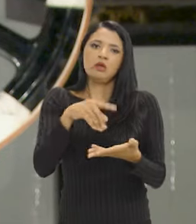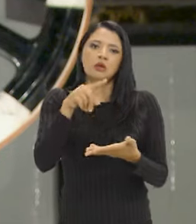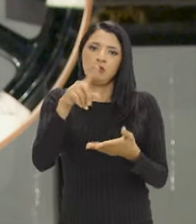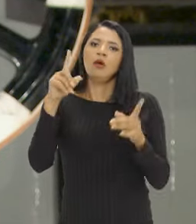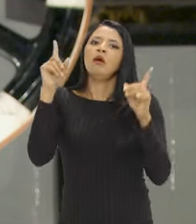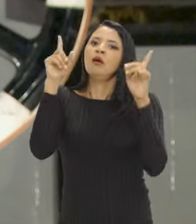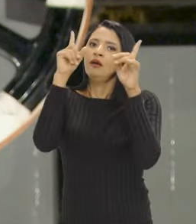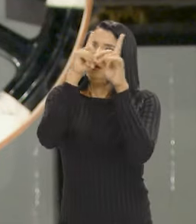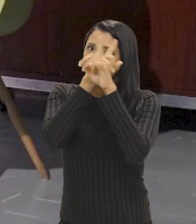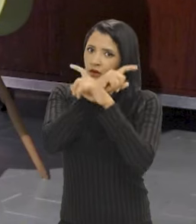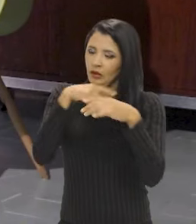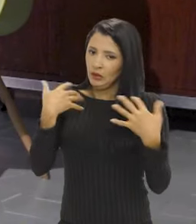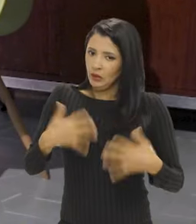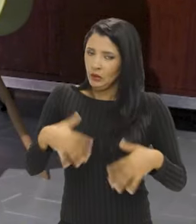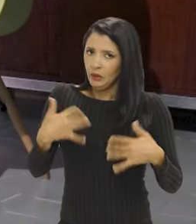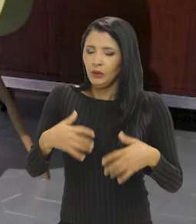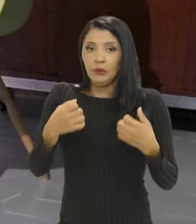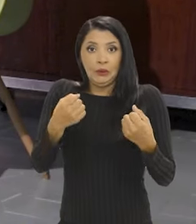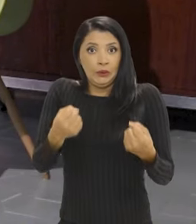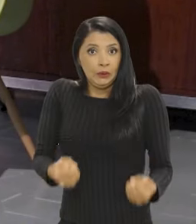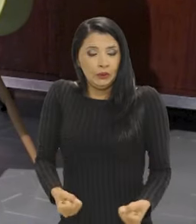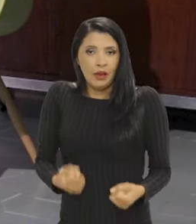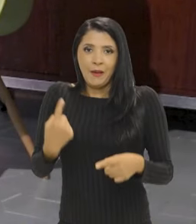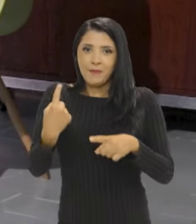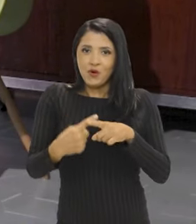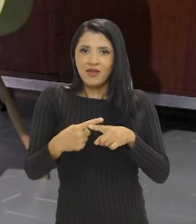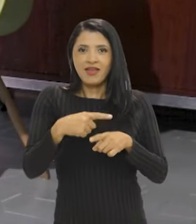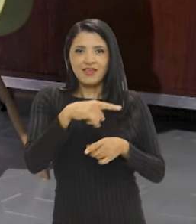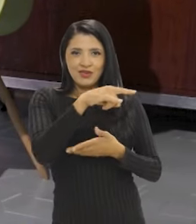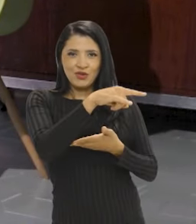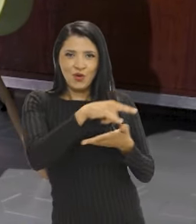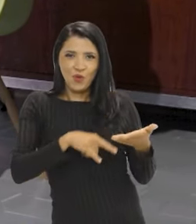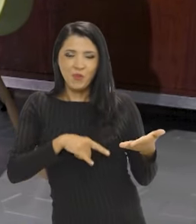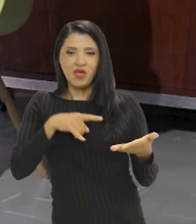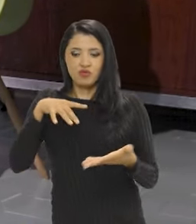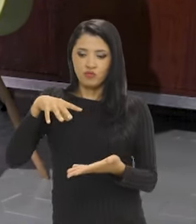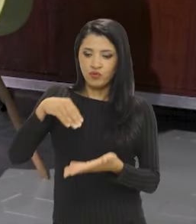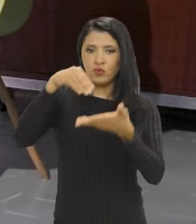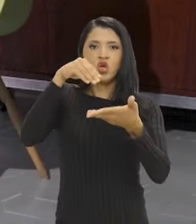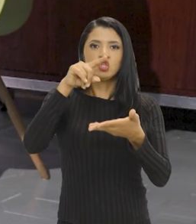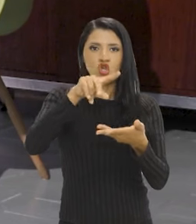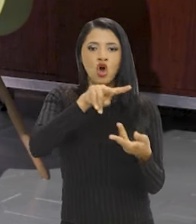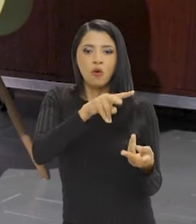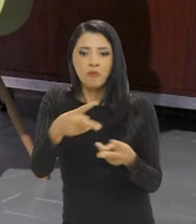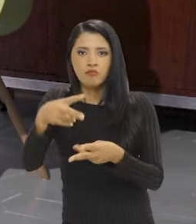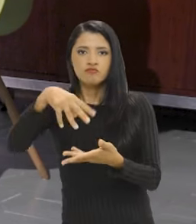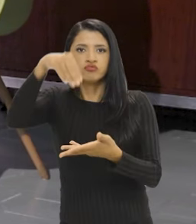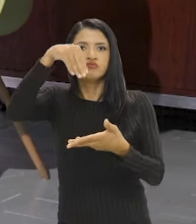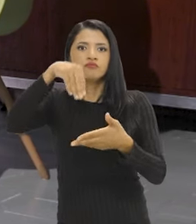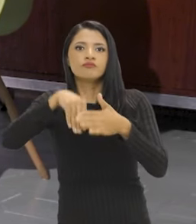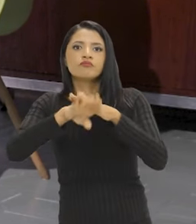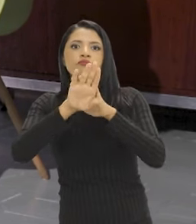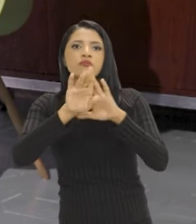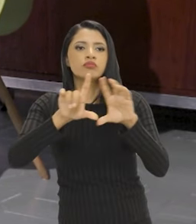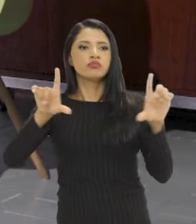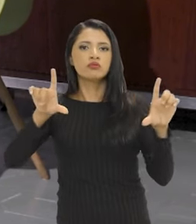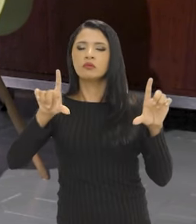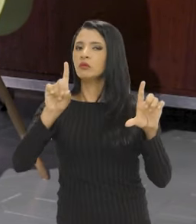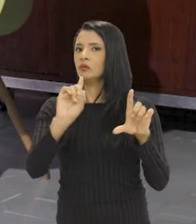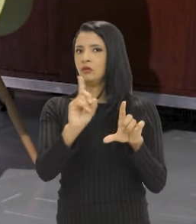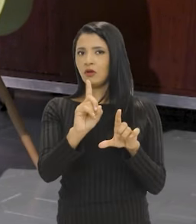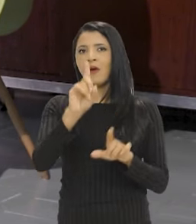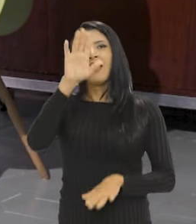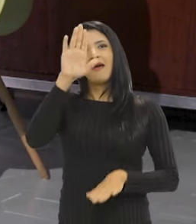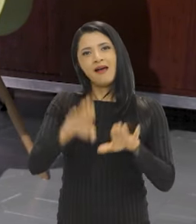Digitalização é uma coisa complexa. Porque o documento digital ele Não é só colocar naquele formato. Não é. Porque esse formato,